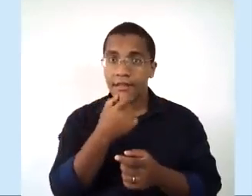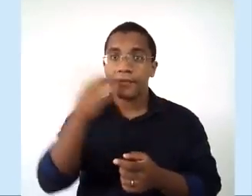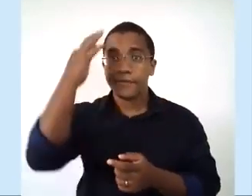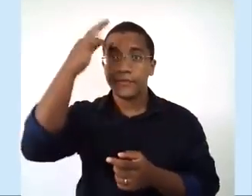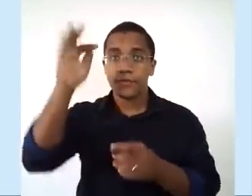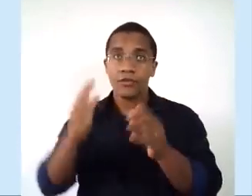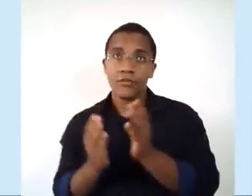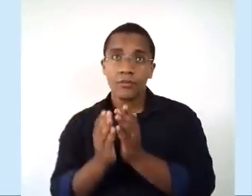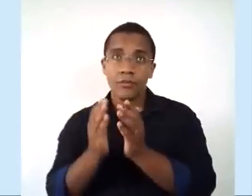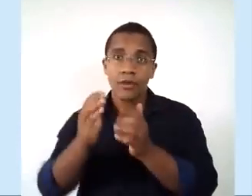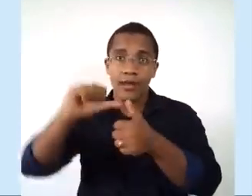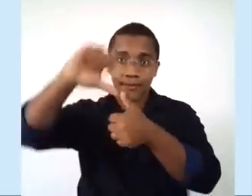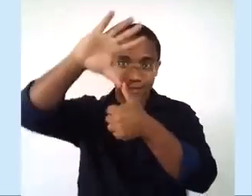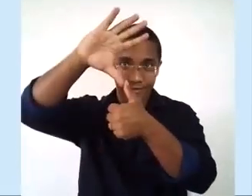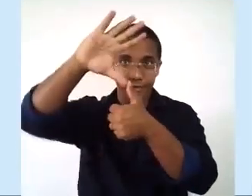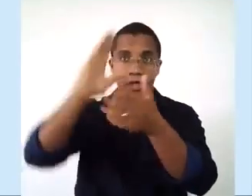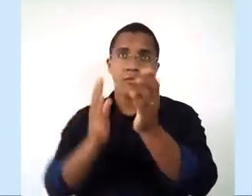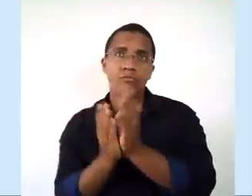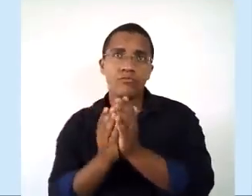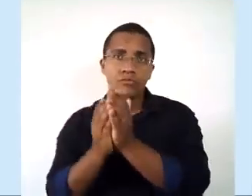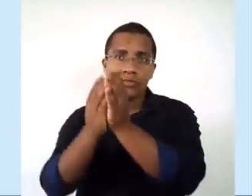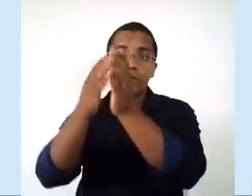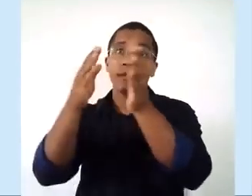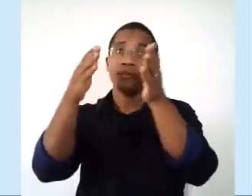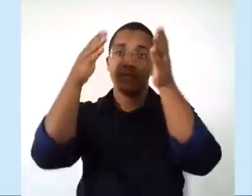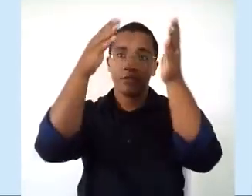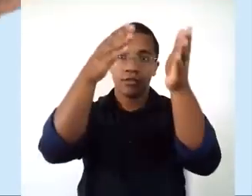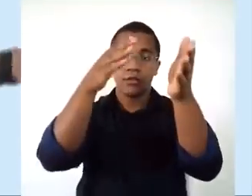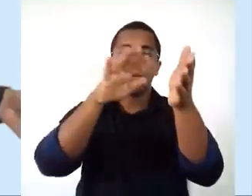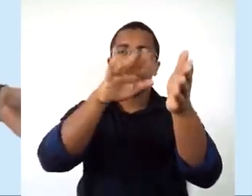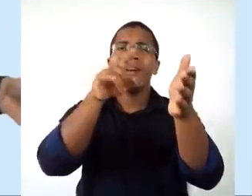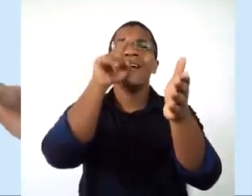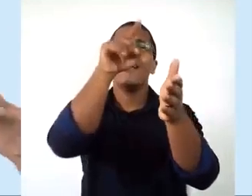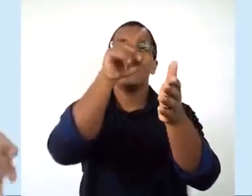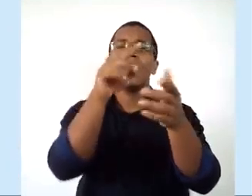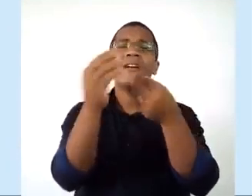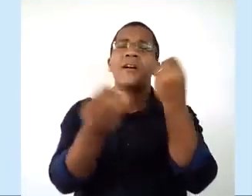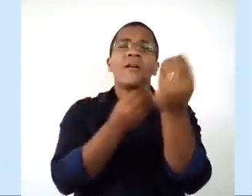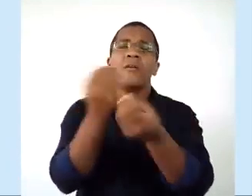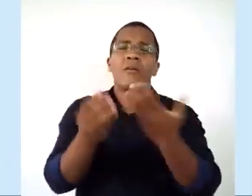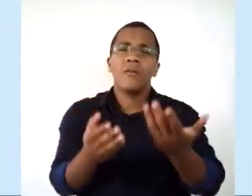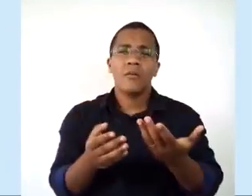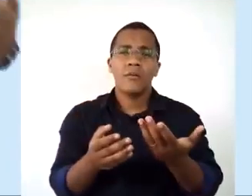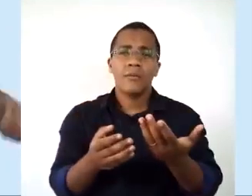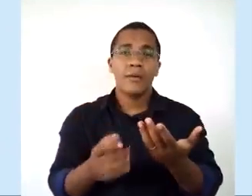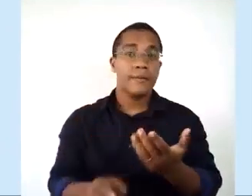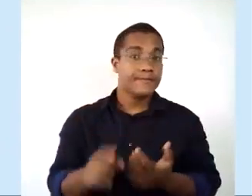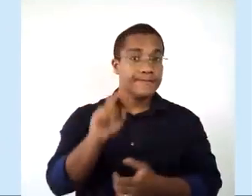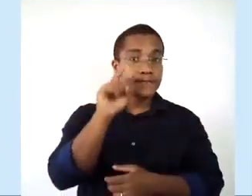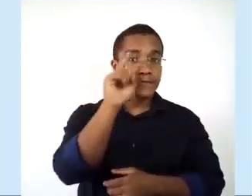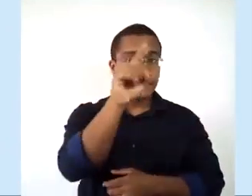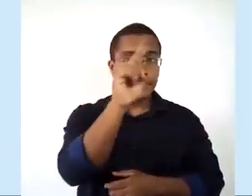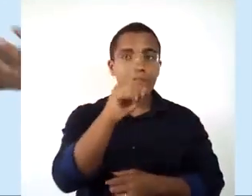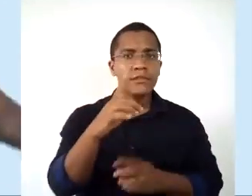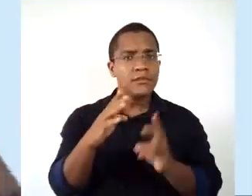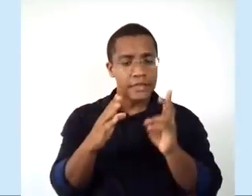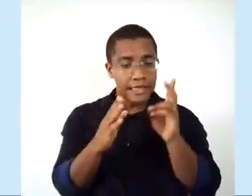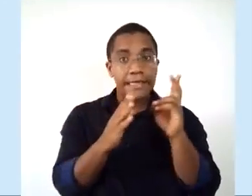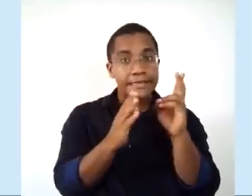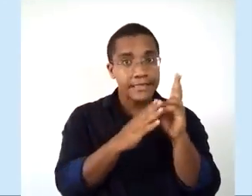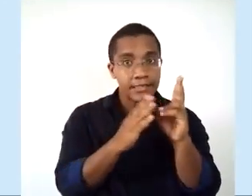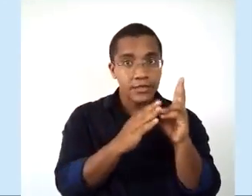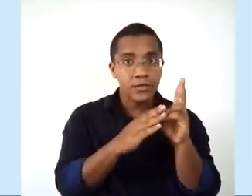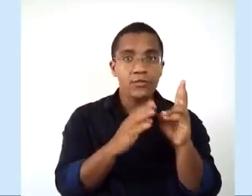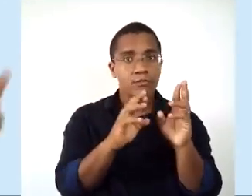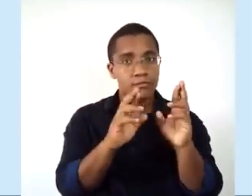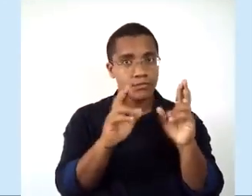do que ocorreu aqui na América do Sul, eles iam com a ideia de explorar a terra, porque eram indígenas diferentes,